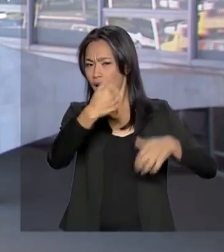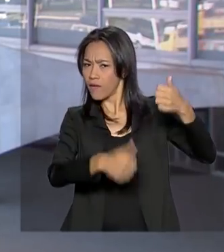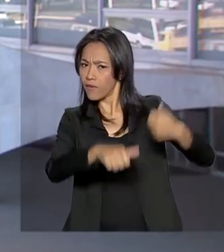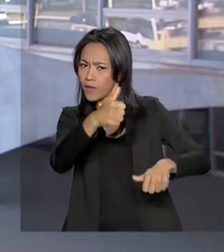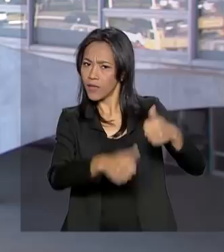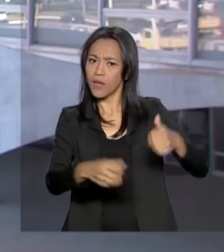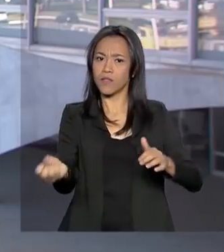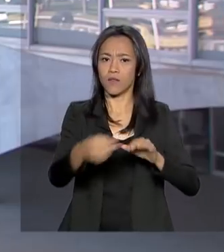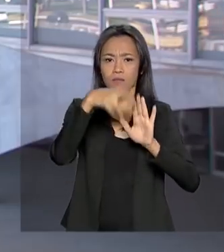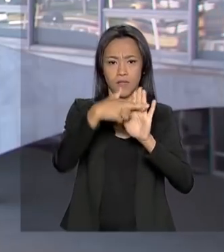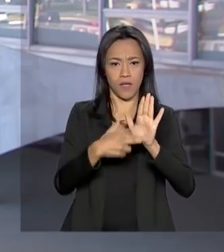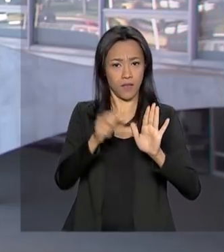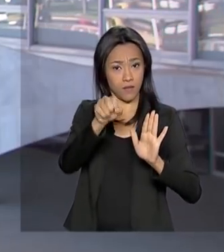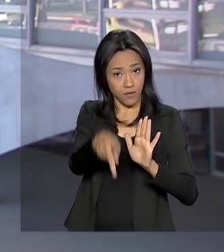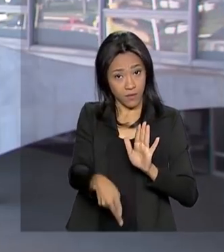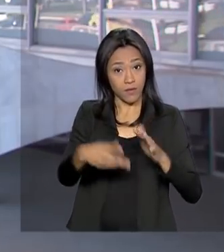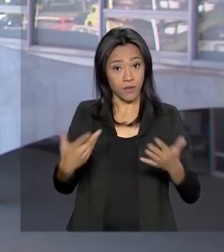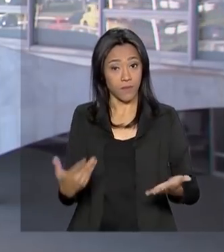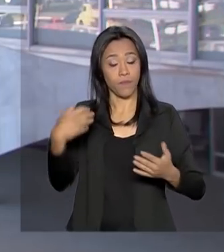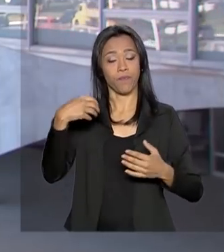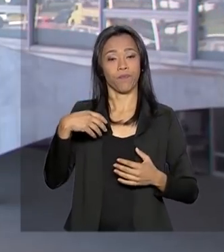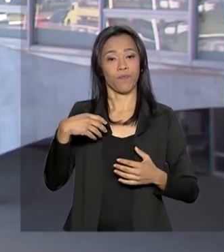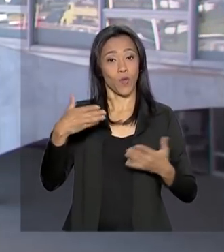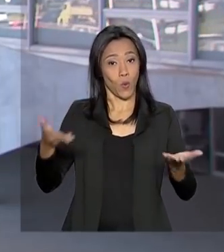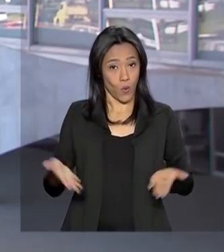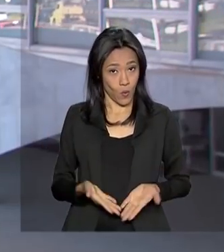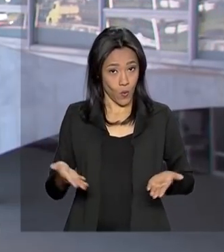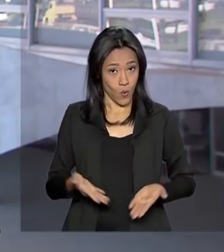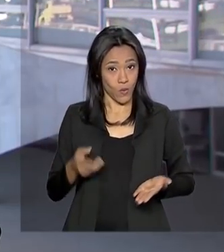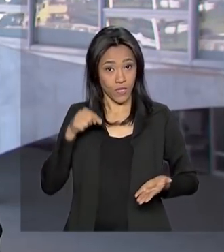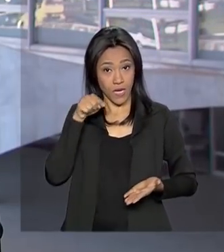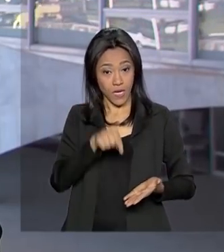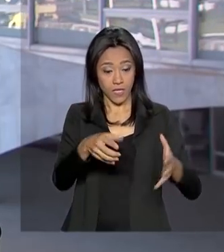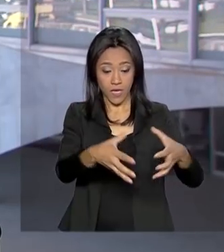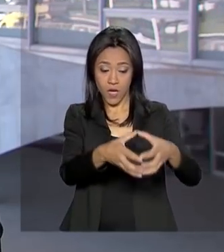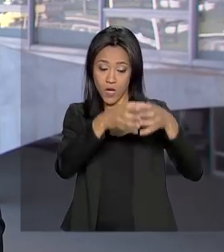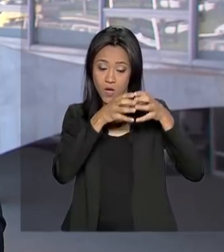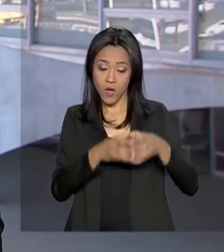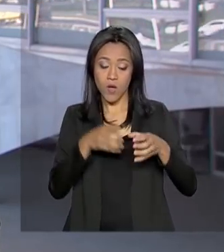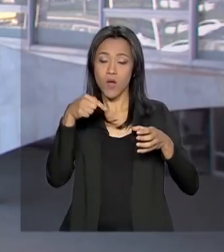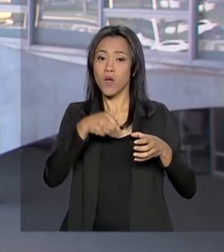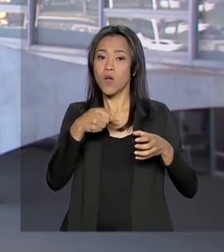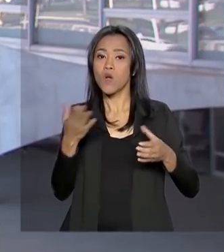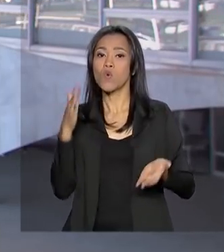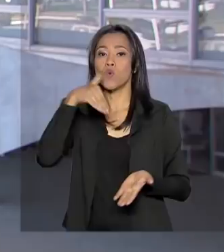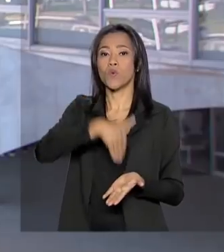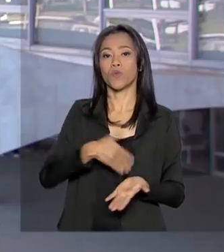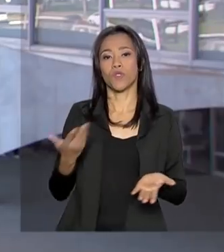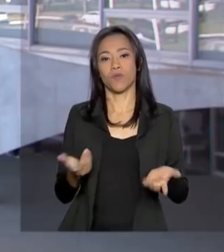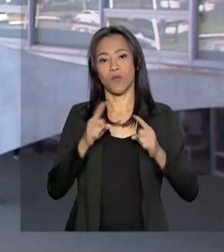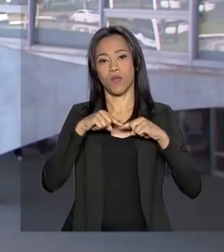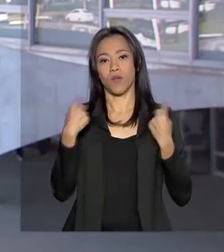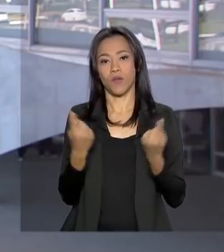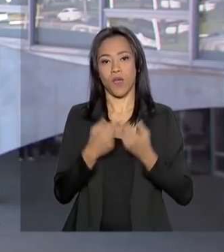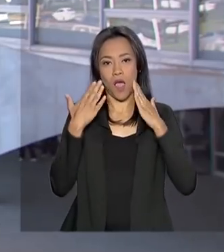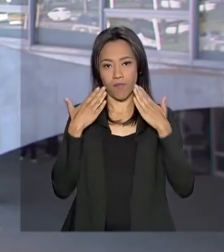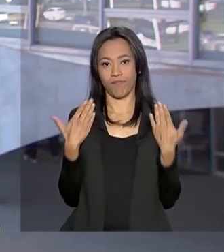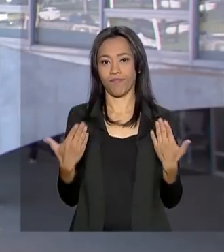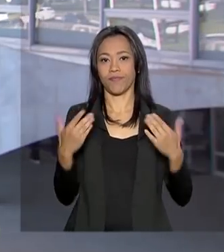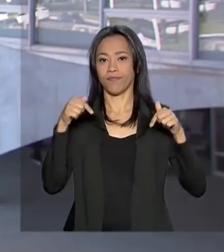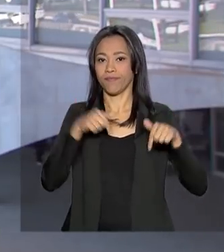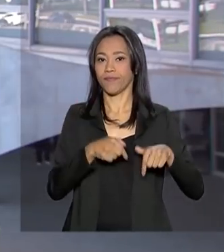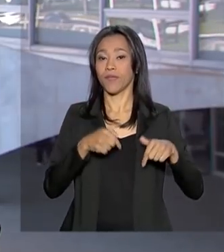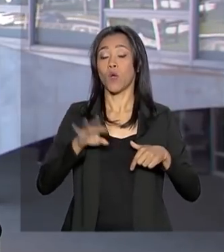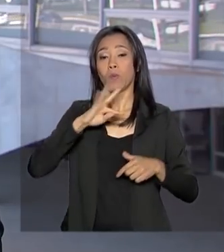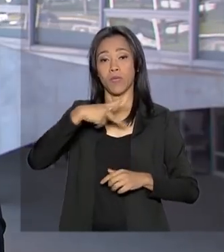Previdência. O presidente, e hoje essa comissão, ela faz uma última audiência pública. O presidente da Câmara,